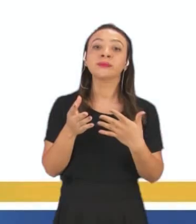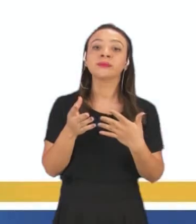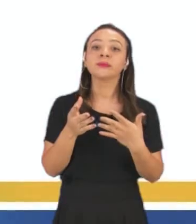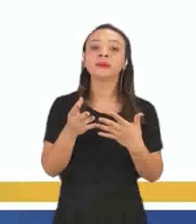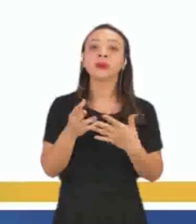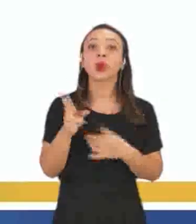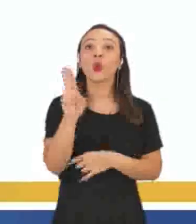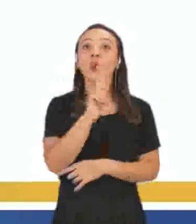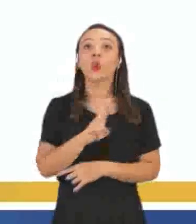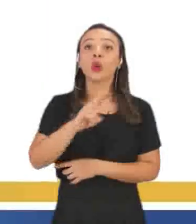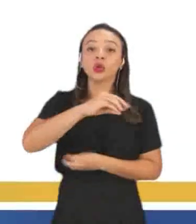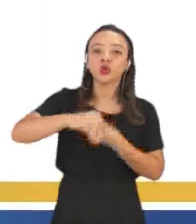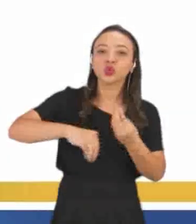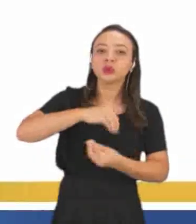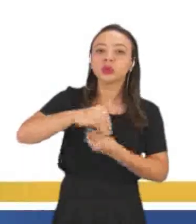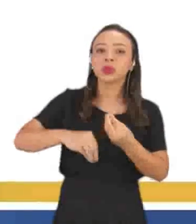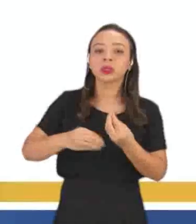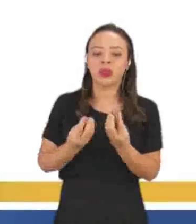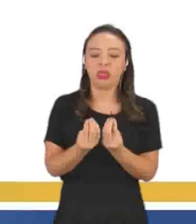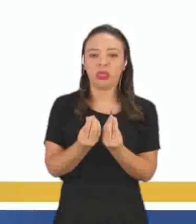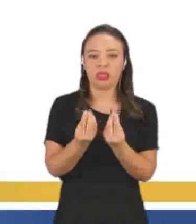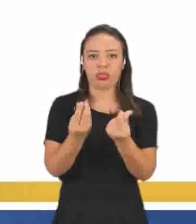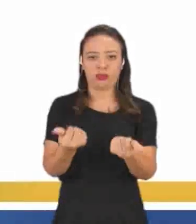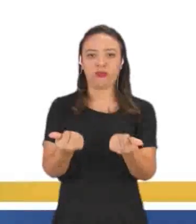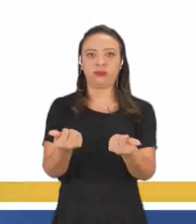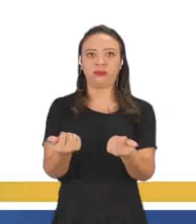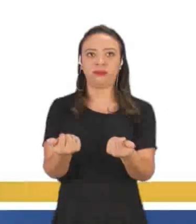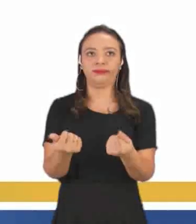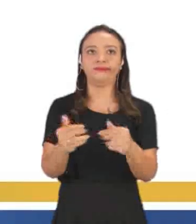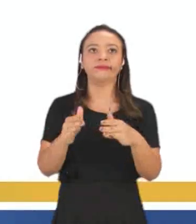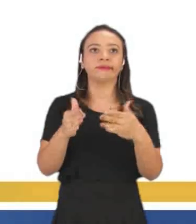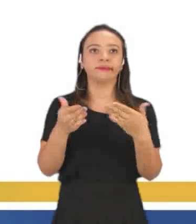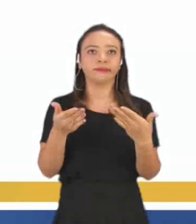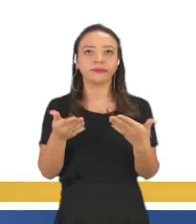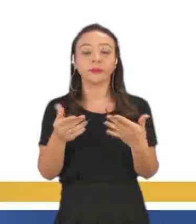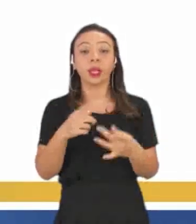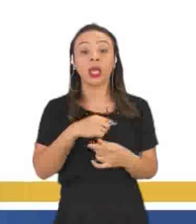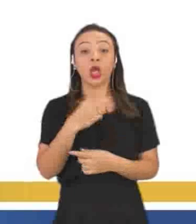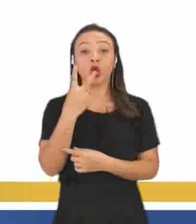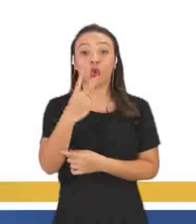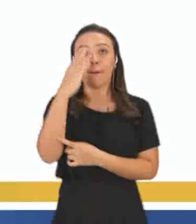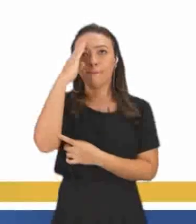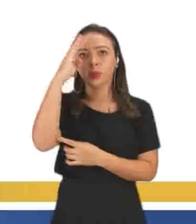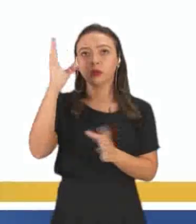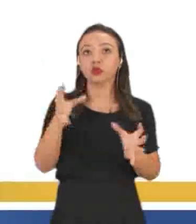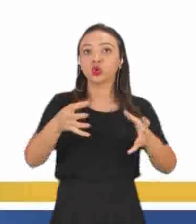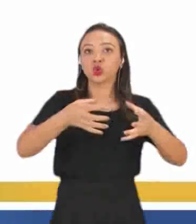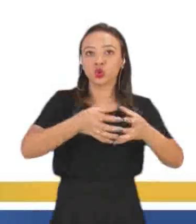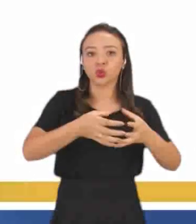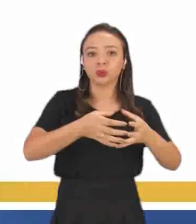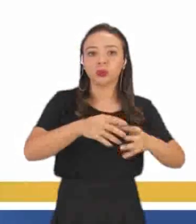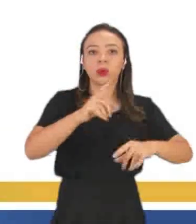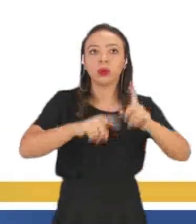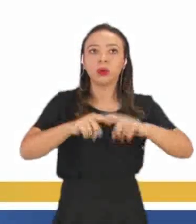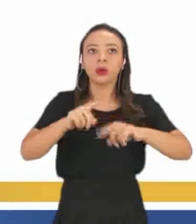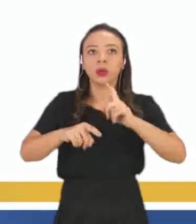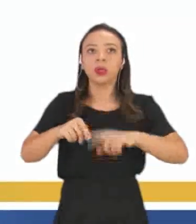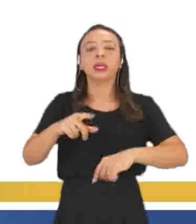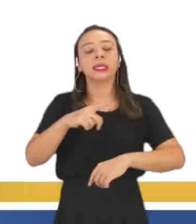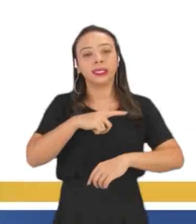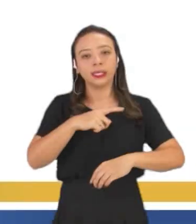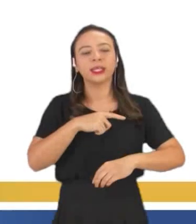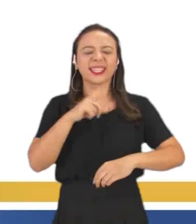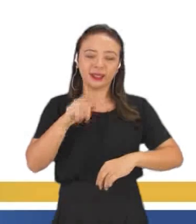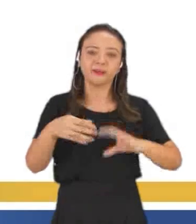Manipulação de substâncias corrosivas. Basicamente, existem dois principais grupos de materiais que apresentam essas